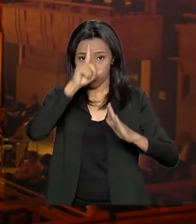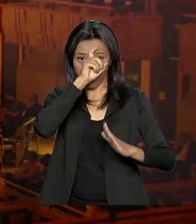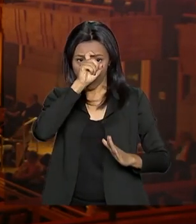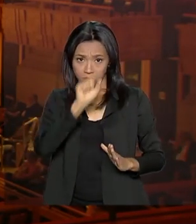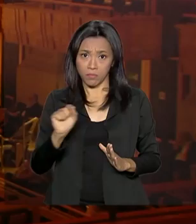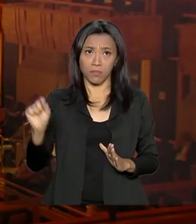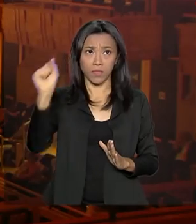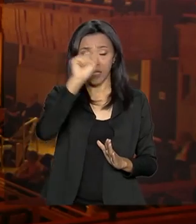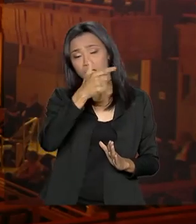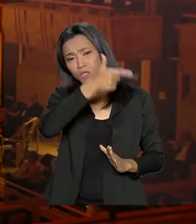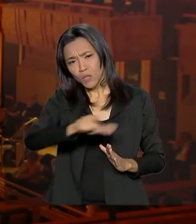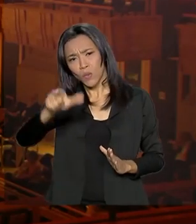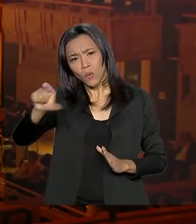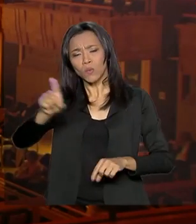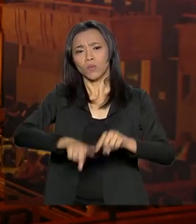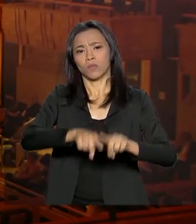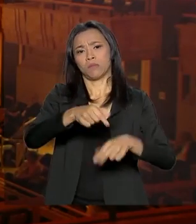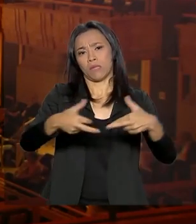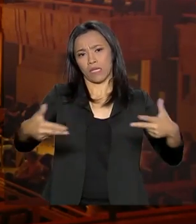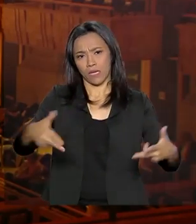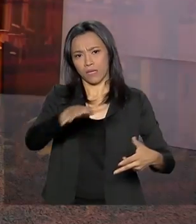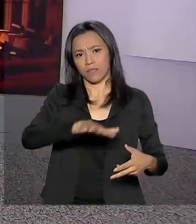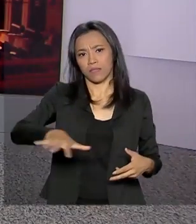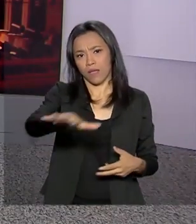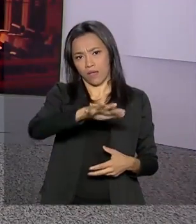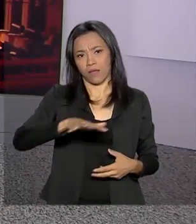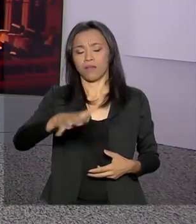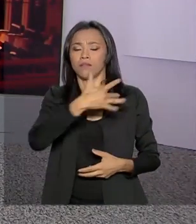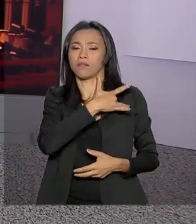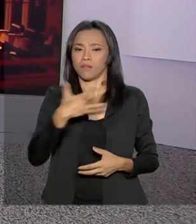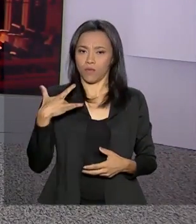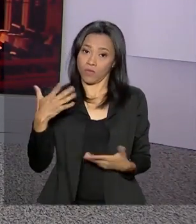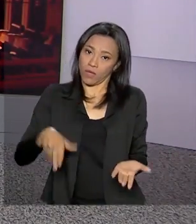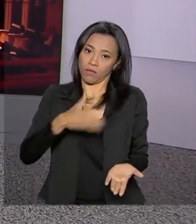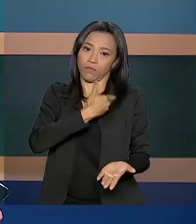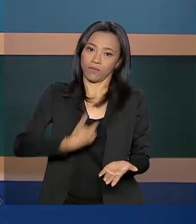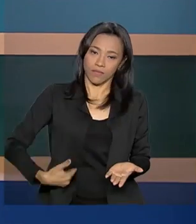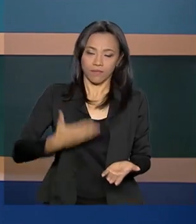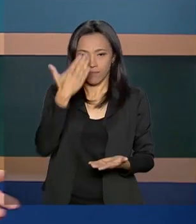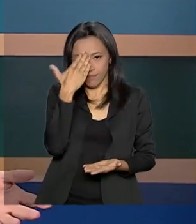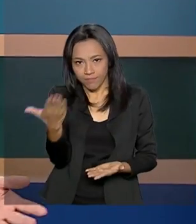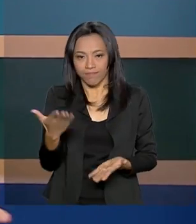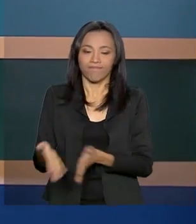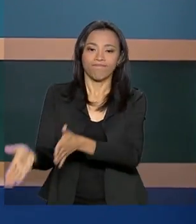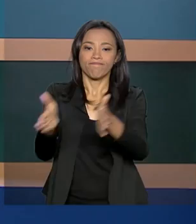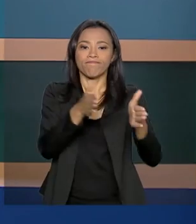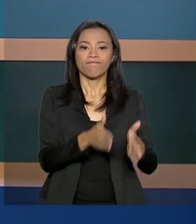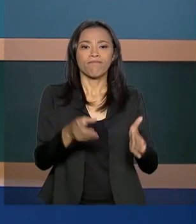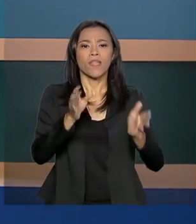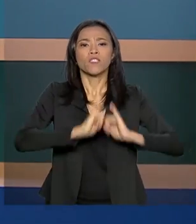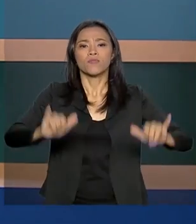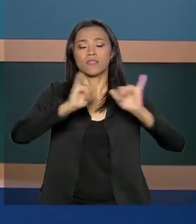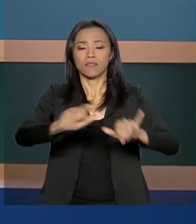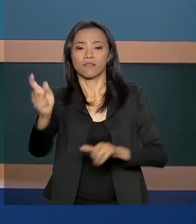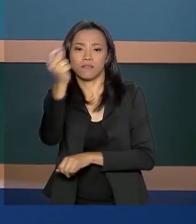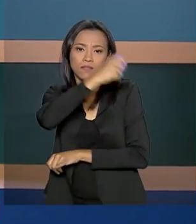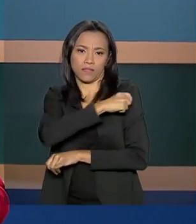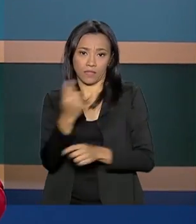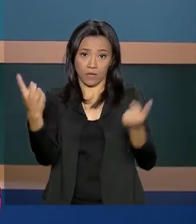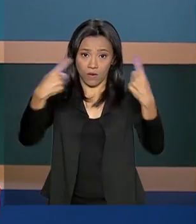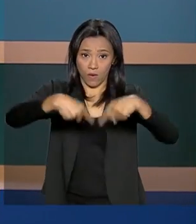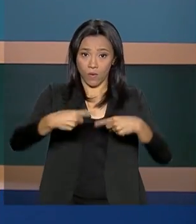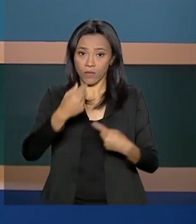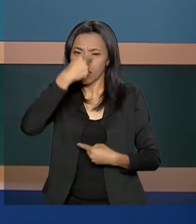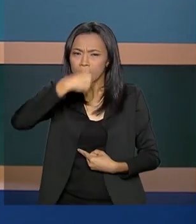outros equipamentos públicos de saúde. Carla. Obrigada, Ricardo, pela sua participação. E a campanha de vacinação contra a gripe,